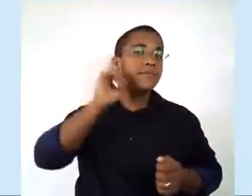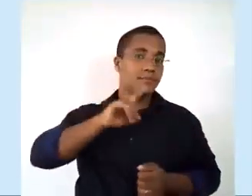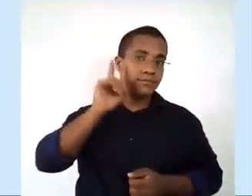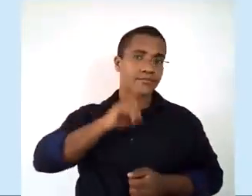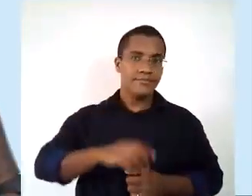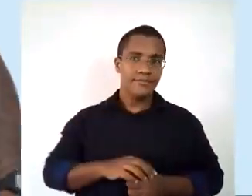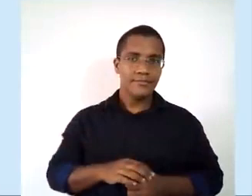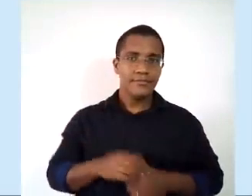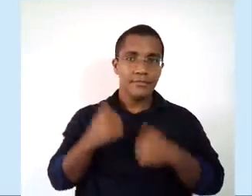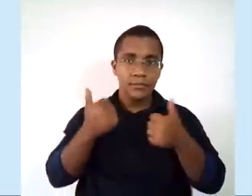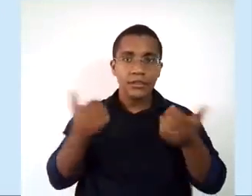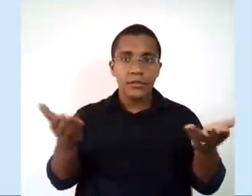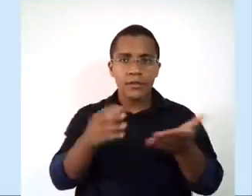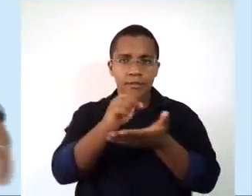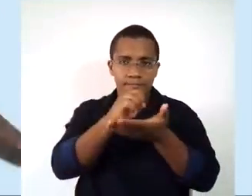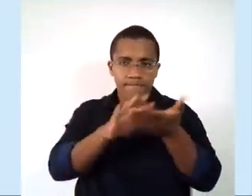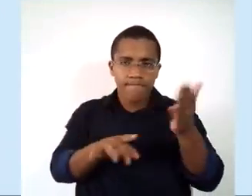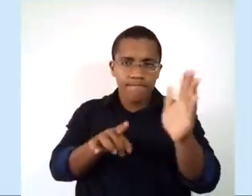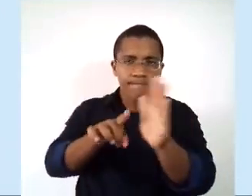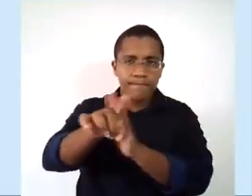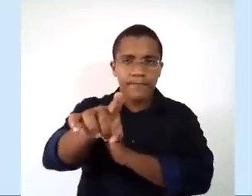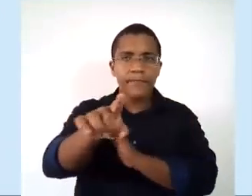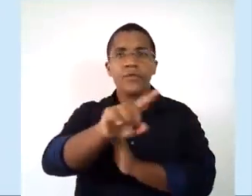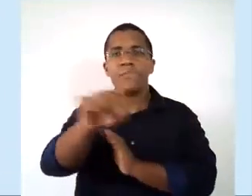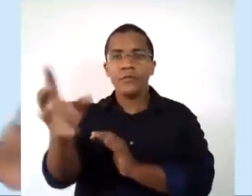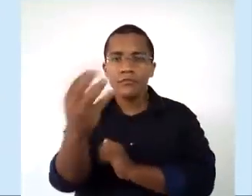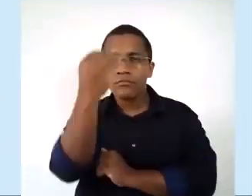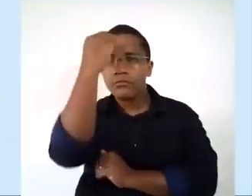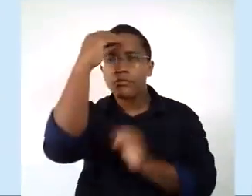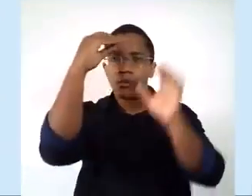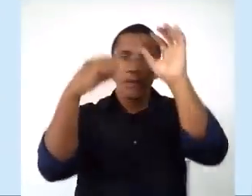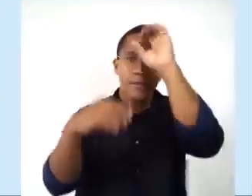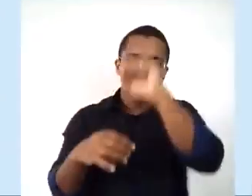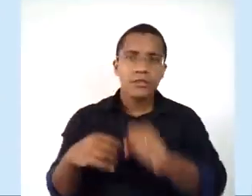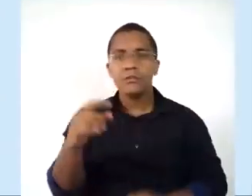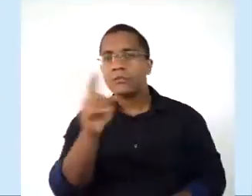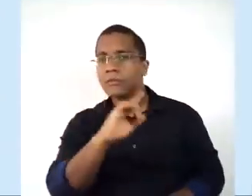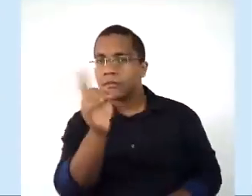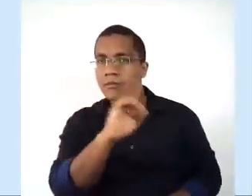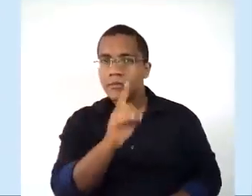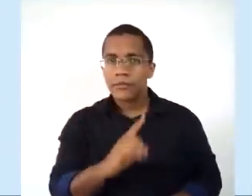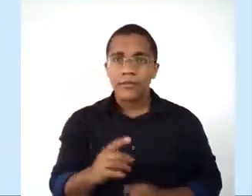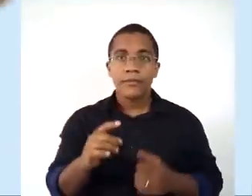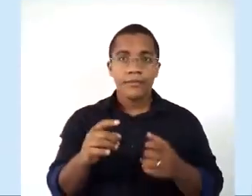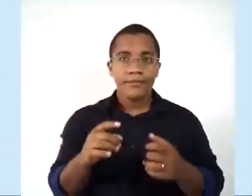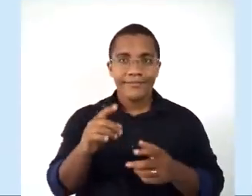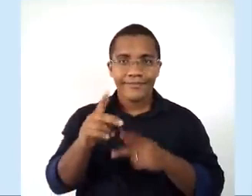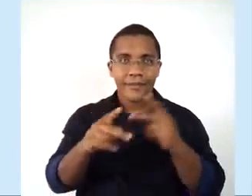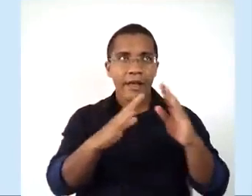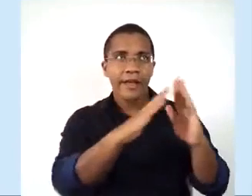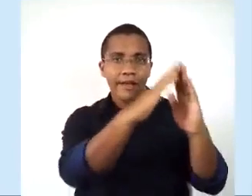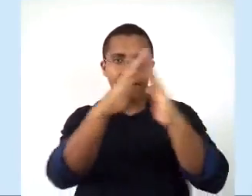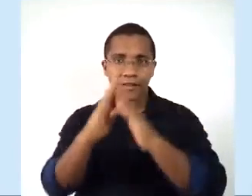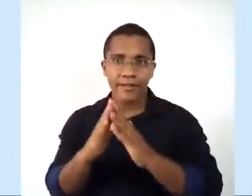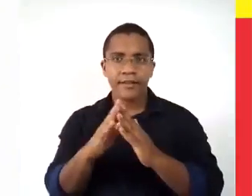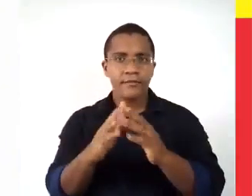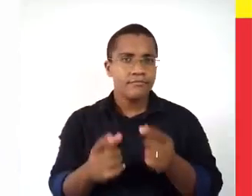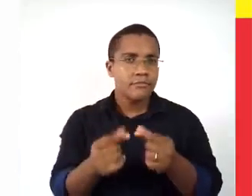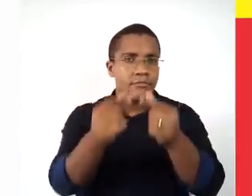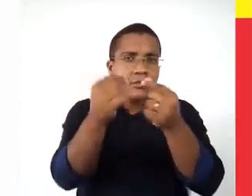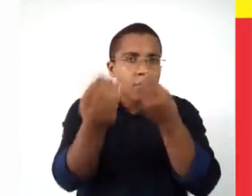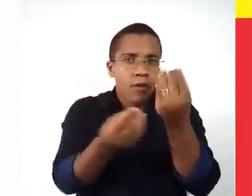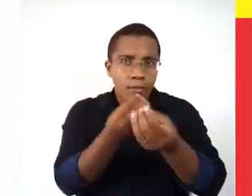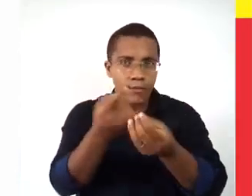questãozinha para a gente ver se fixou as ideias, tá, de colonização, dessa questão de povoamento, dessa questão de inserção de capitalismo.